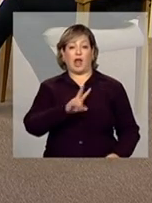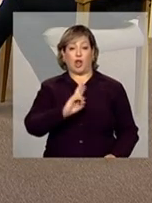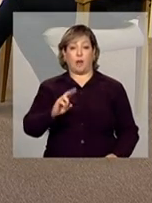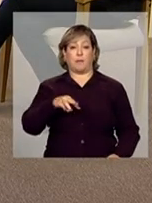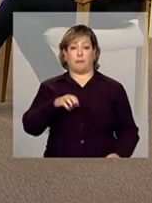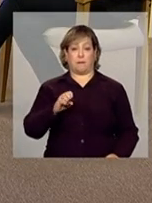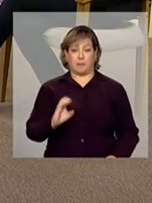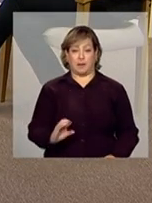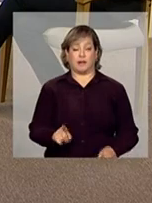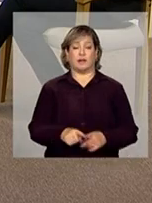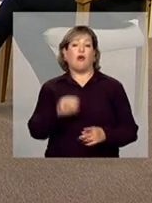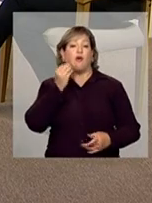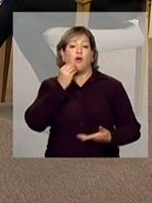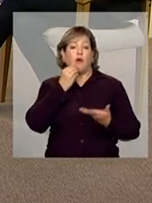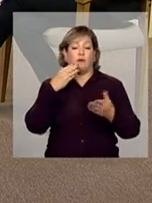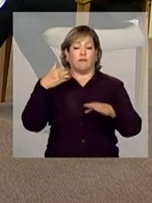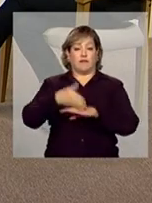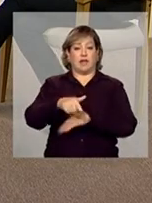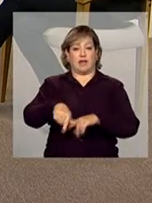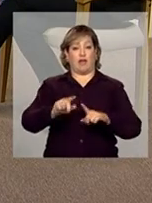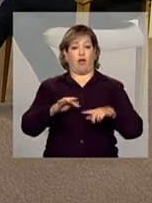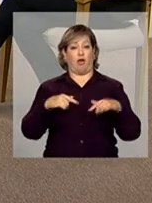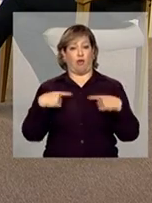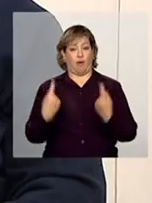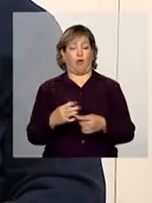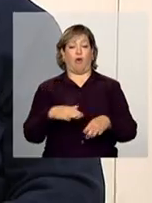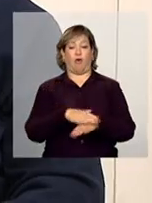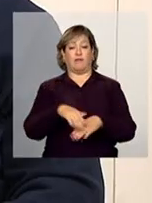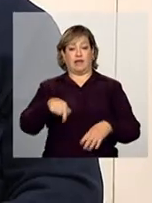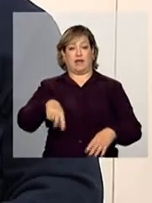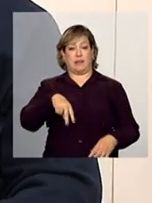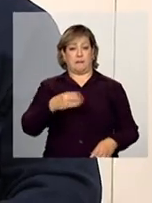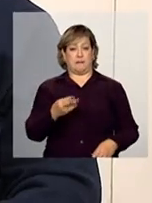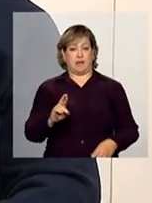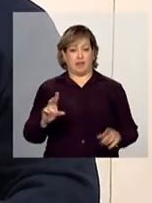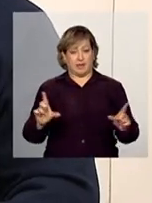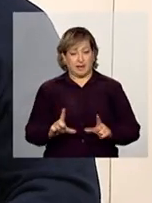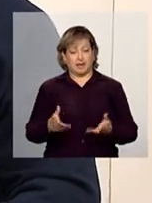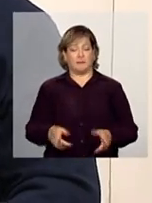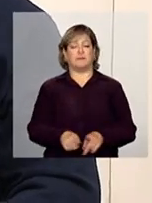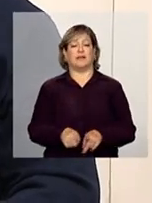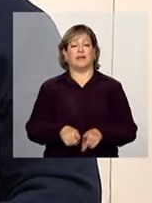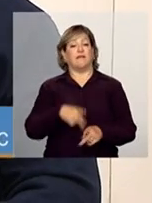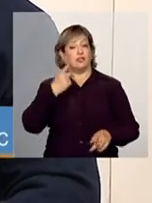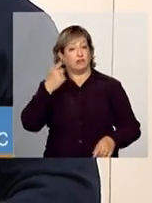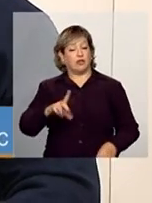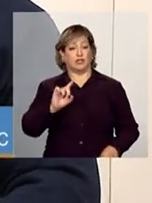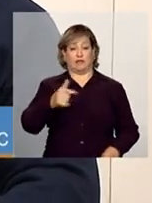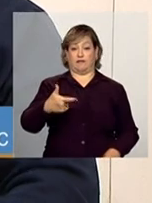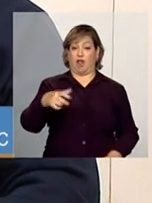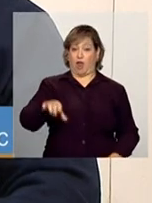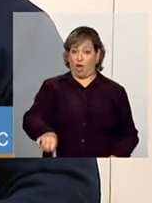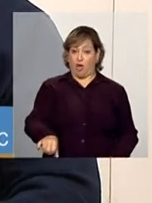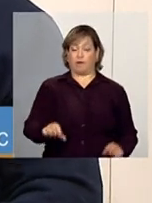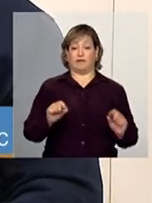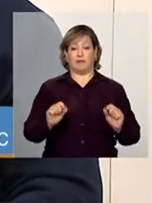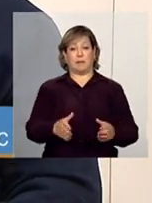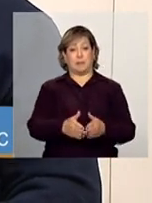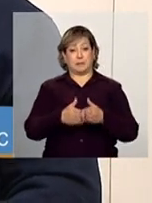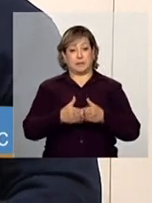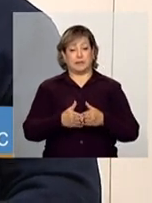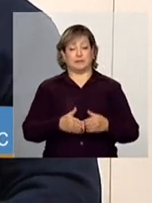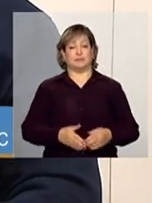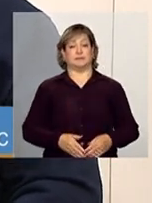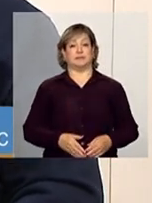oportunidade de participar dessa conversa, que hoje é em BR. Quero reforçar de novo a data 29, né? Então, pedir aí